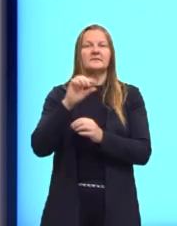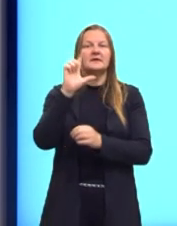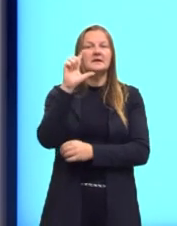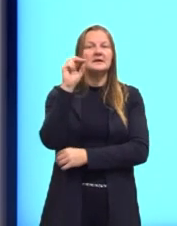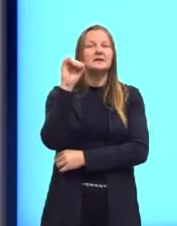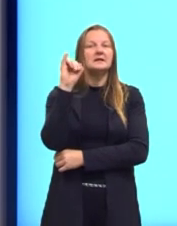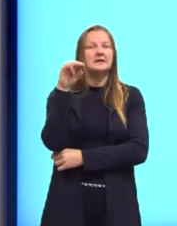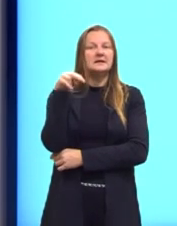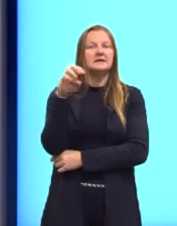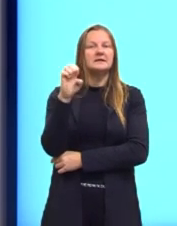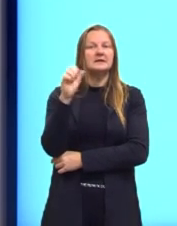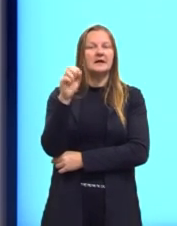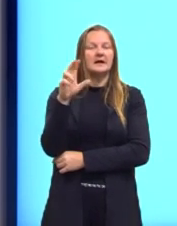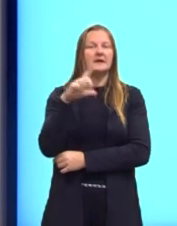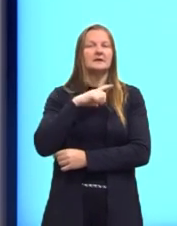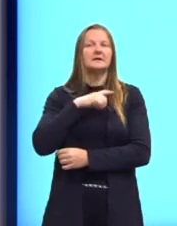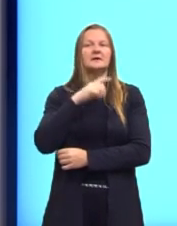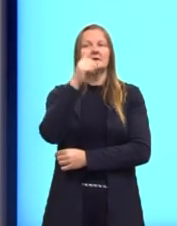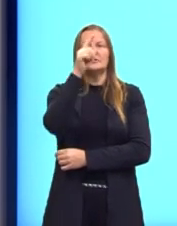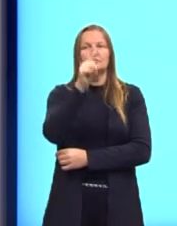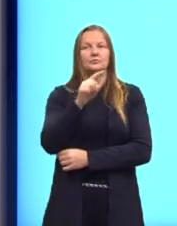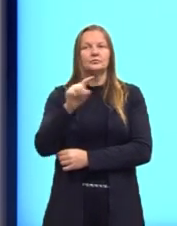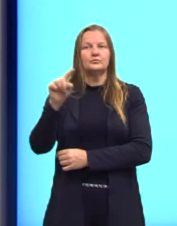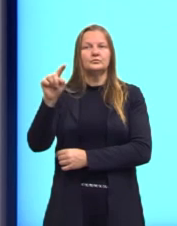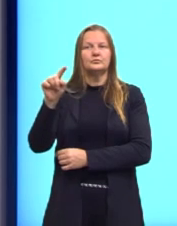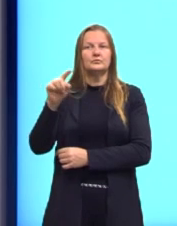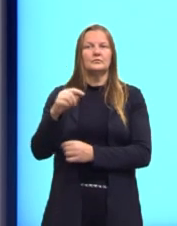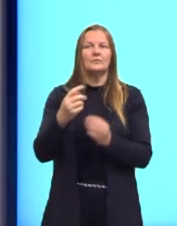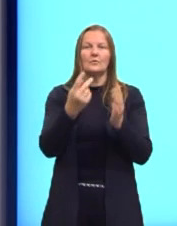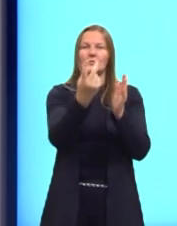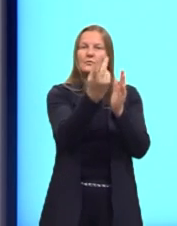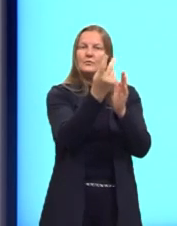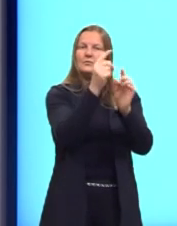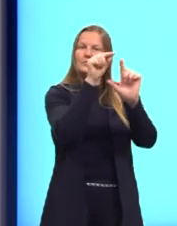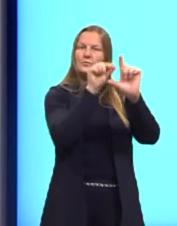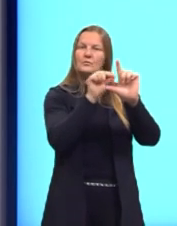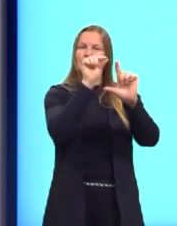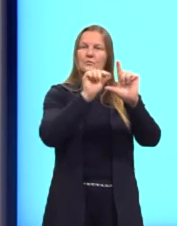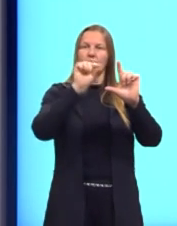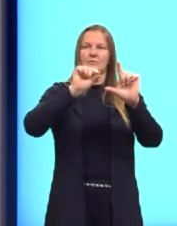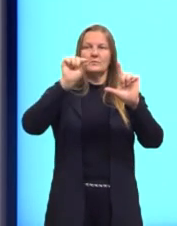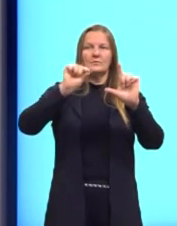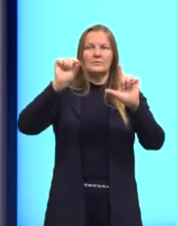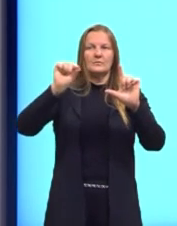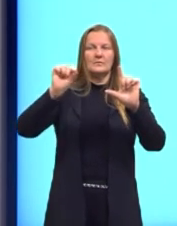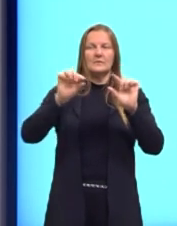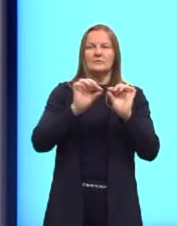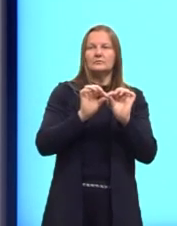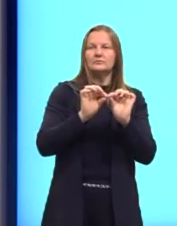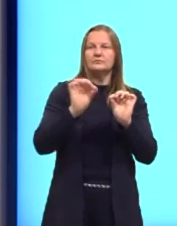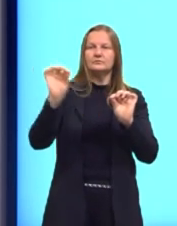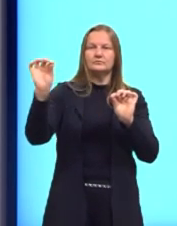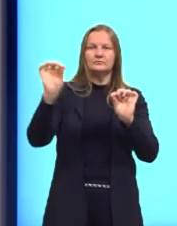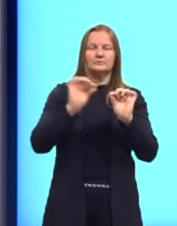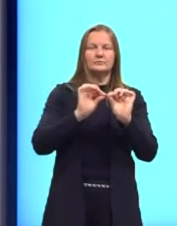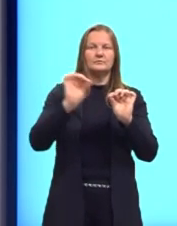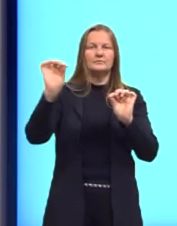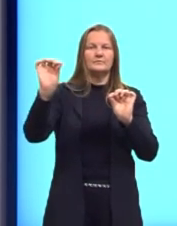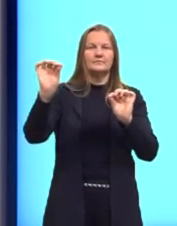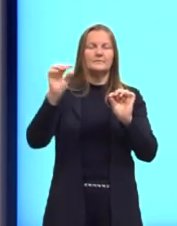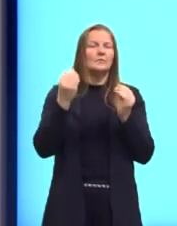coeficiente angular. Como o gráfico de uma função afim é sempre então de uma reta, o